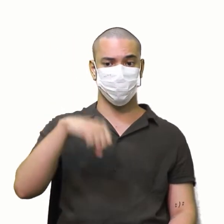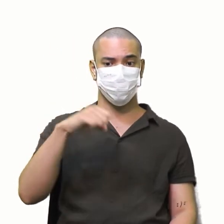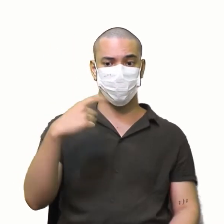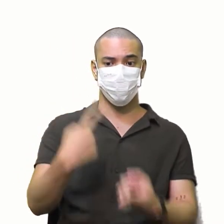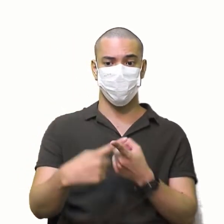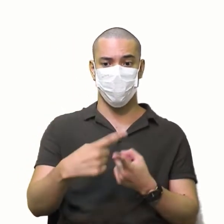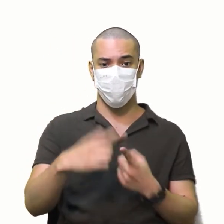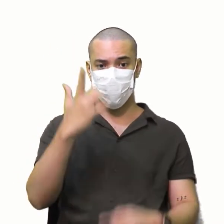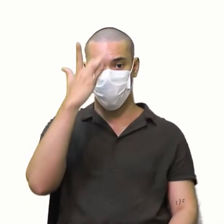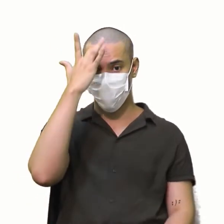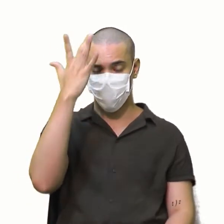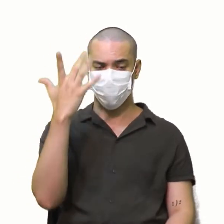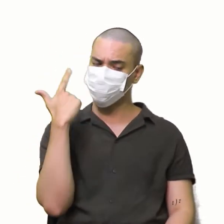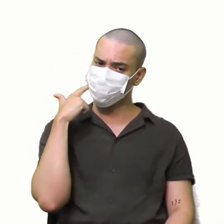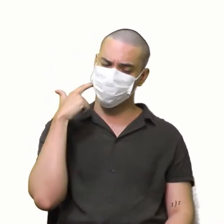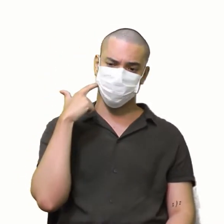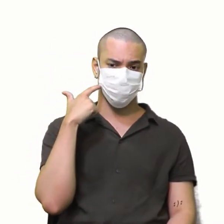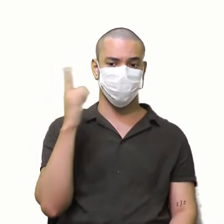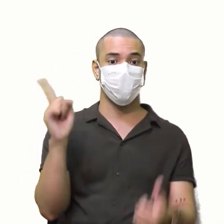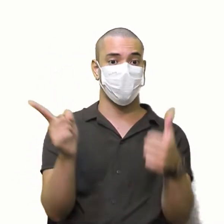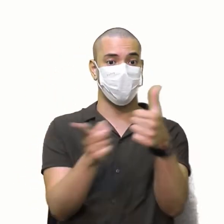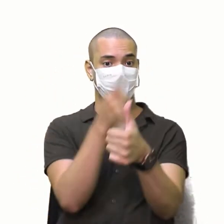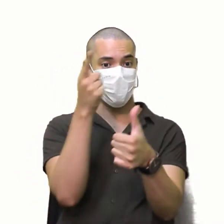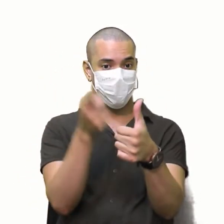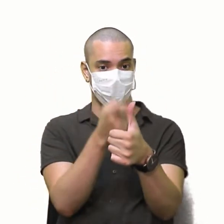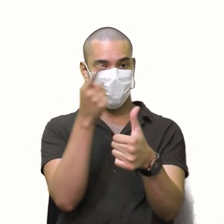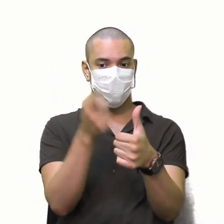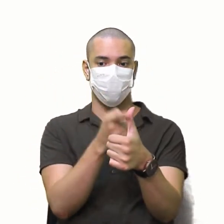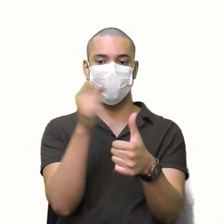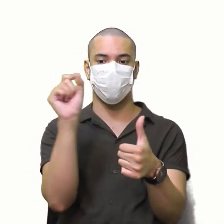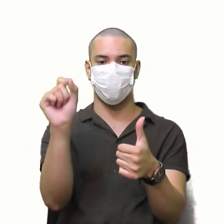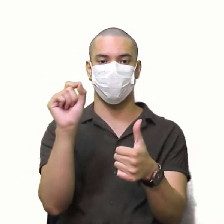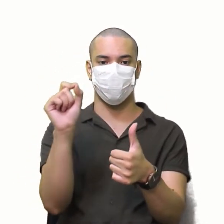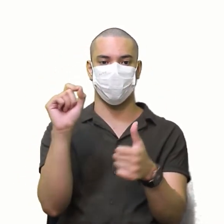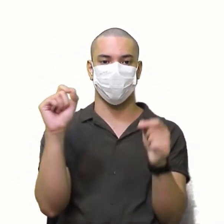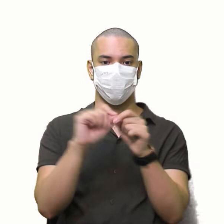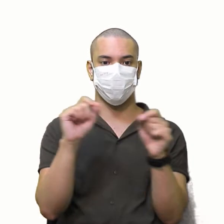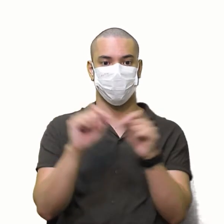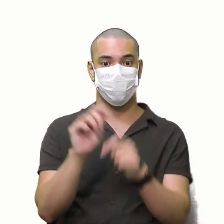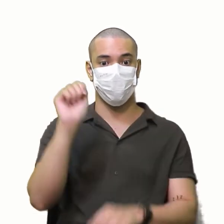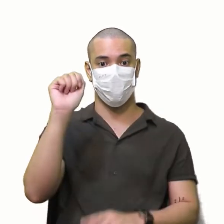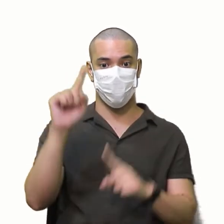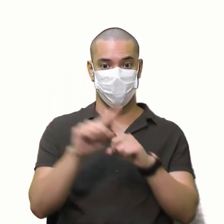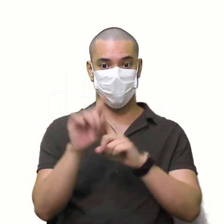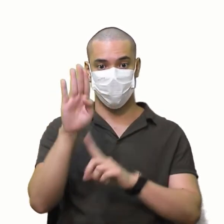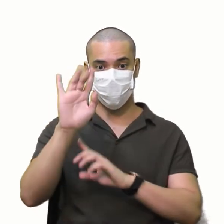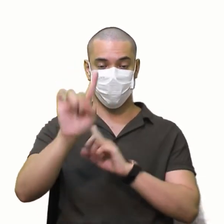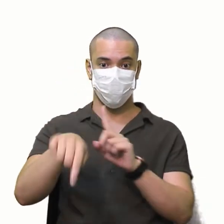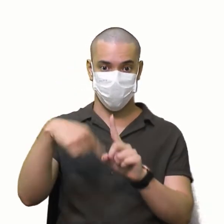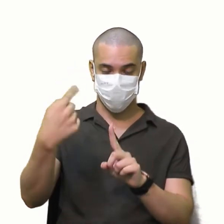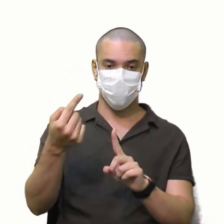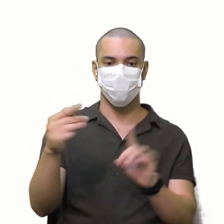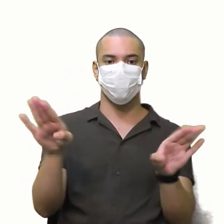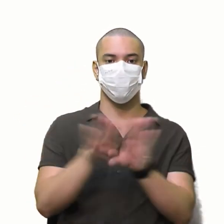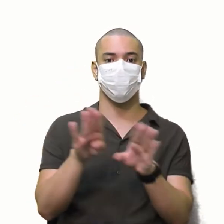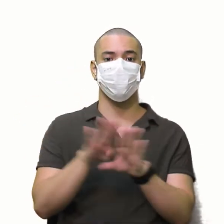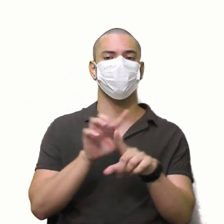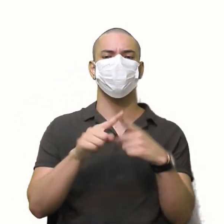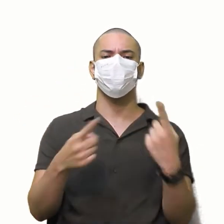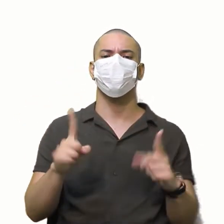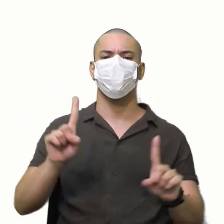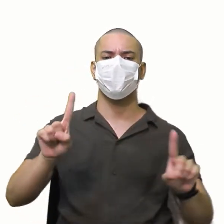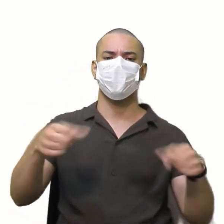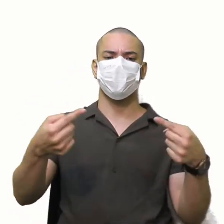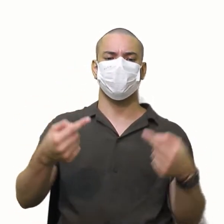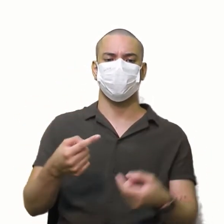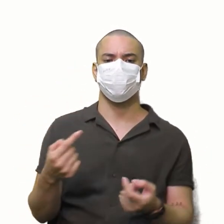fazer o procedimento aqui De primeiro A gente fazer A vezes B E calcular o determinante Mas vamos lançar o desafio para eles?